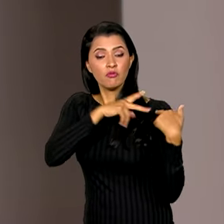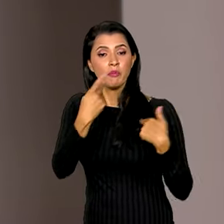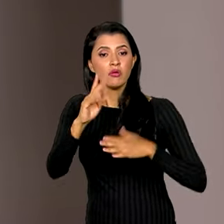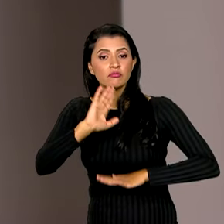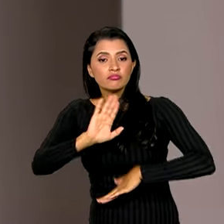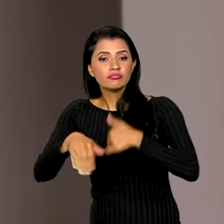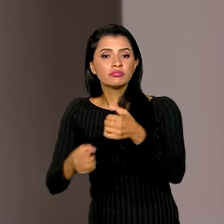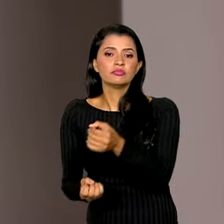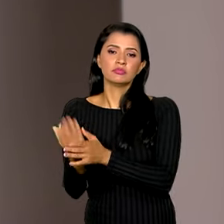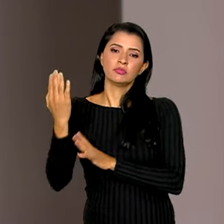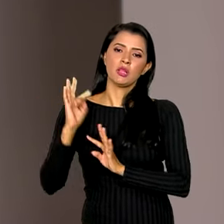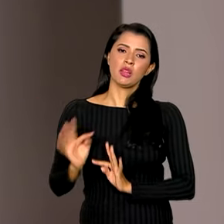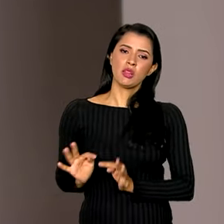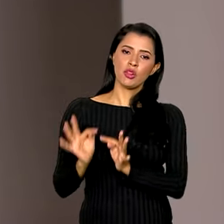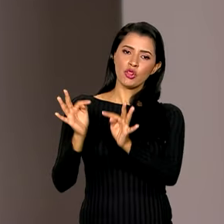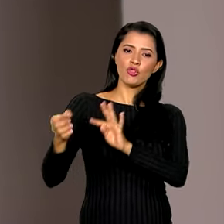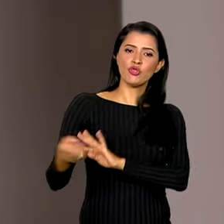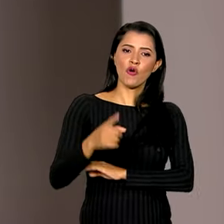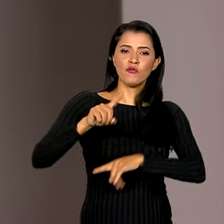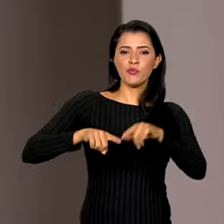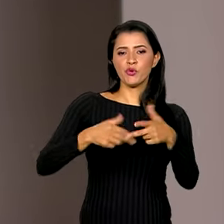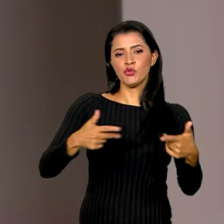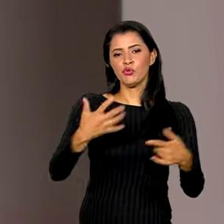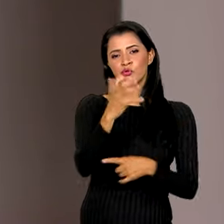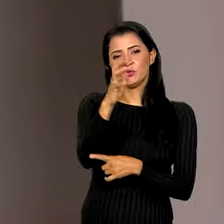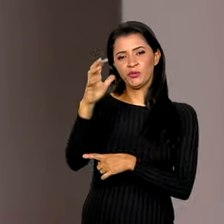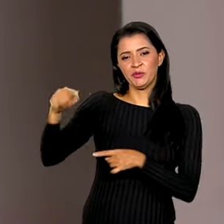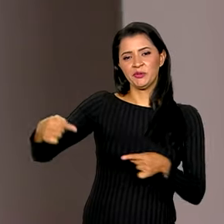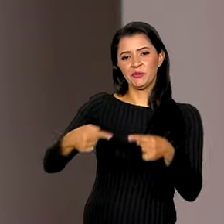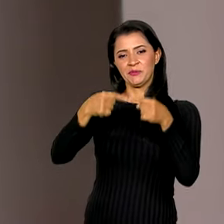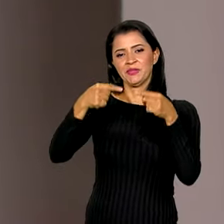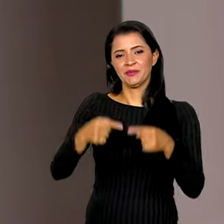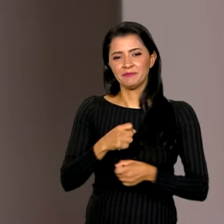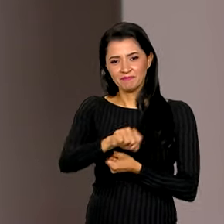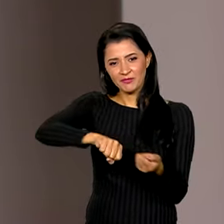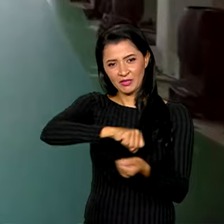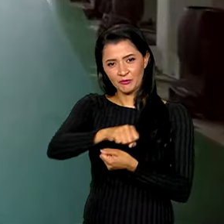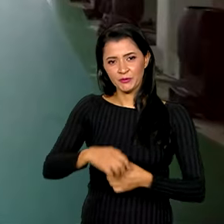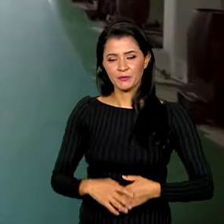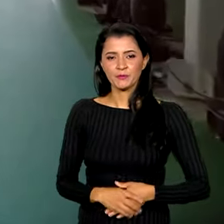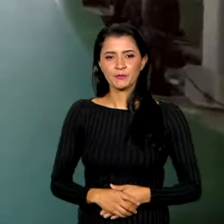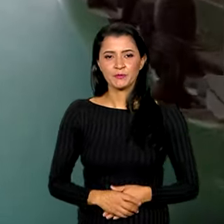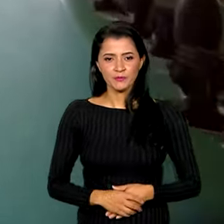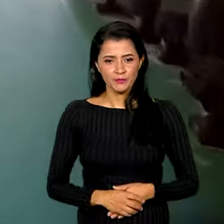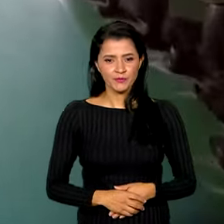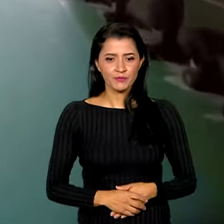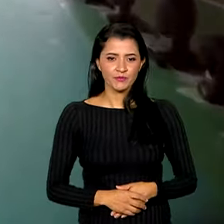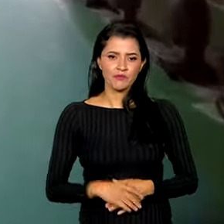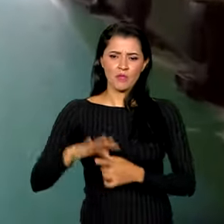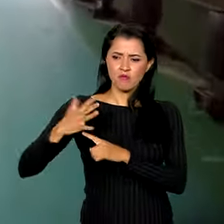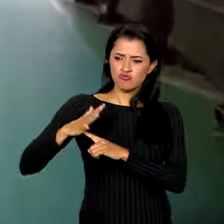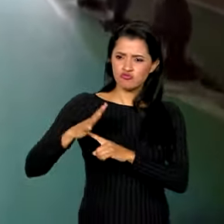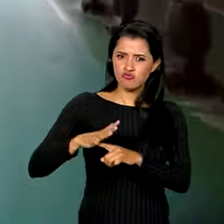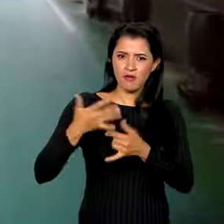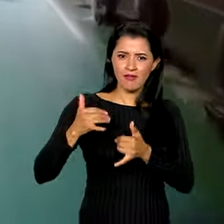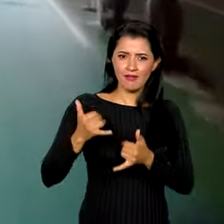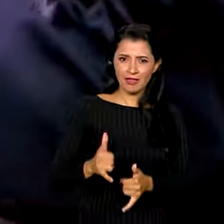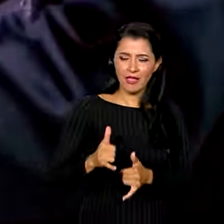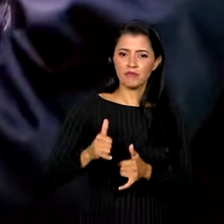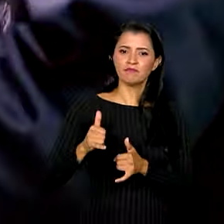desenvolvimento tecnológico de novos produtos ambientalmente sustentáveis. Motores elétricos